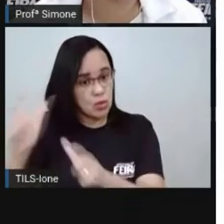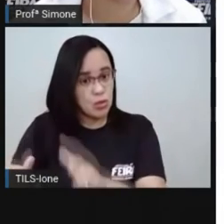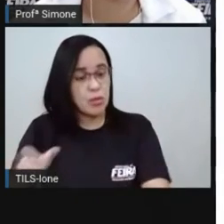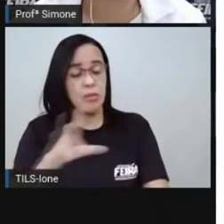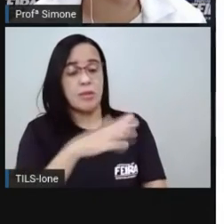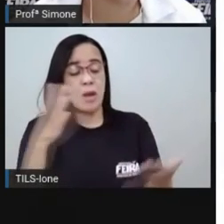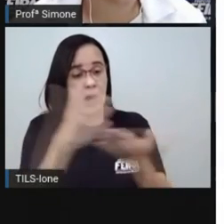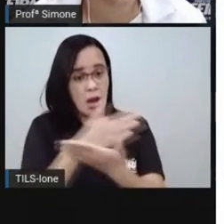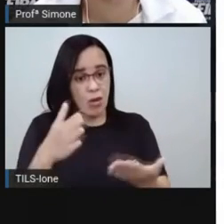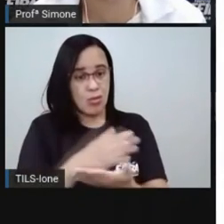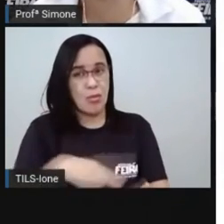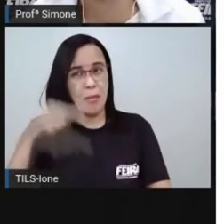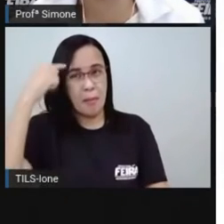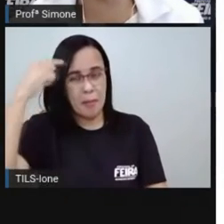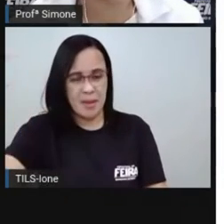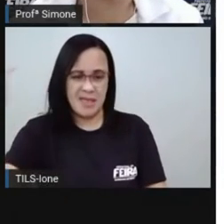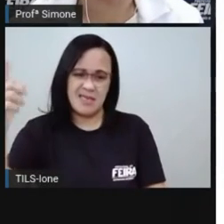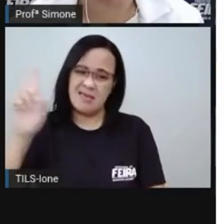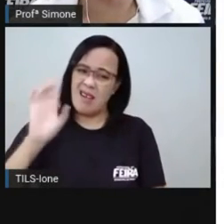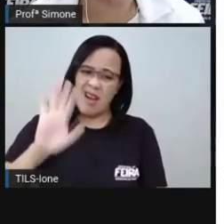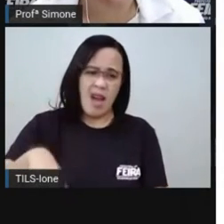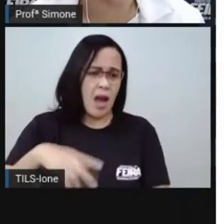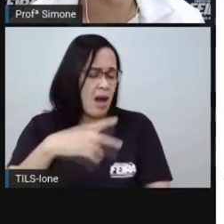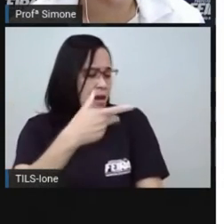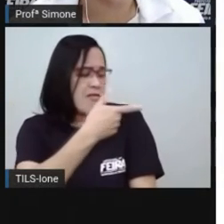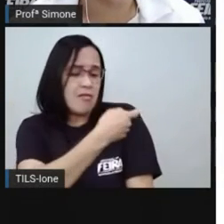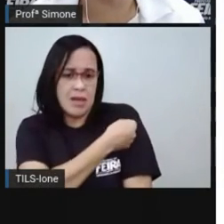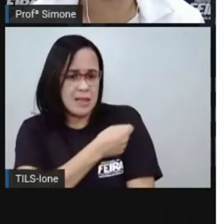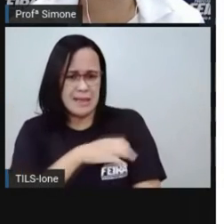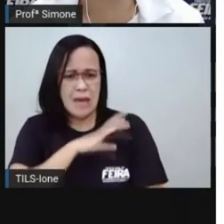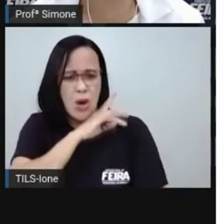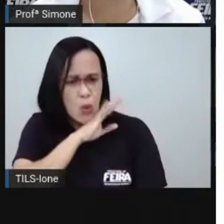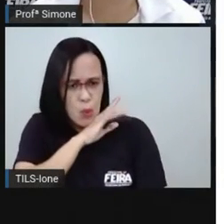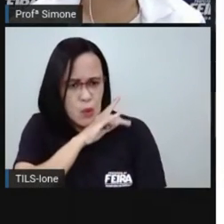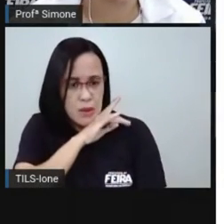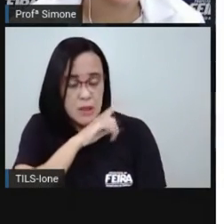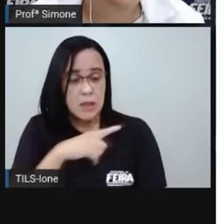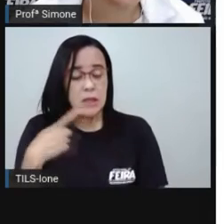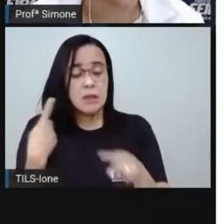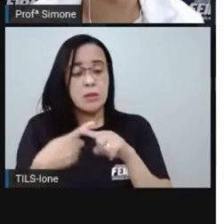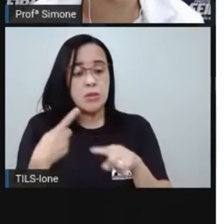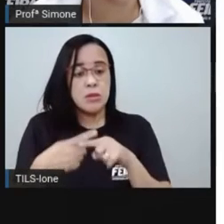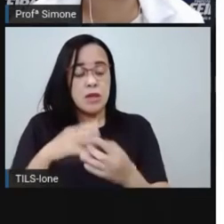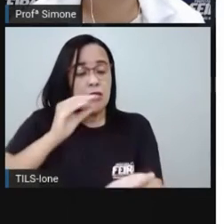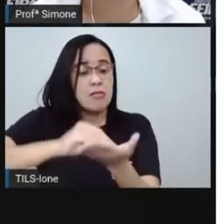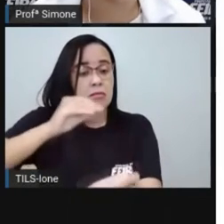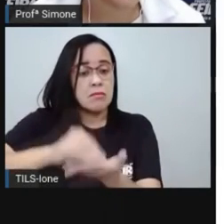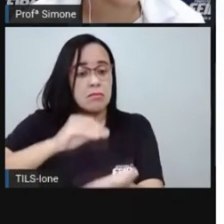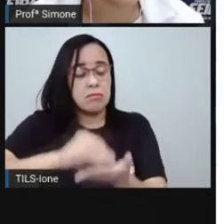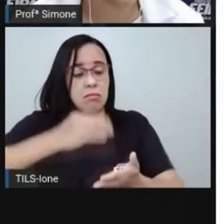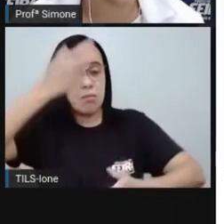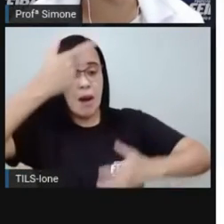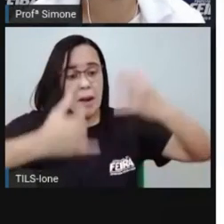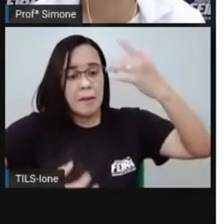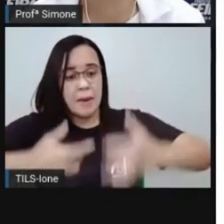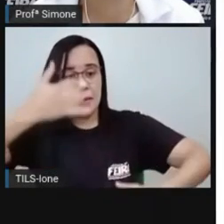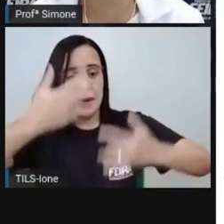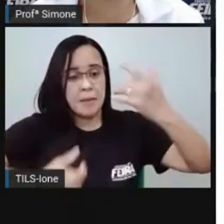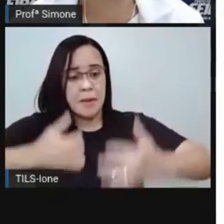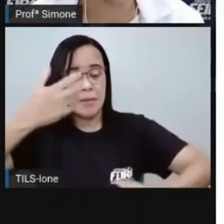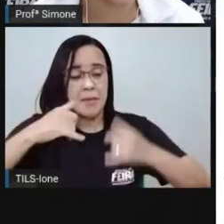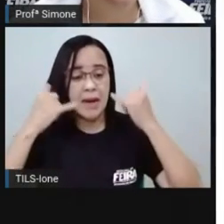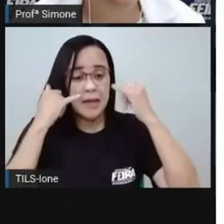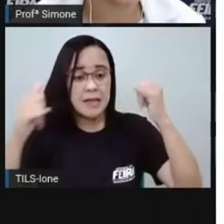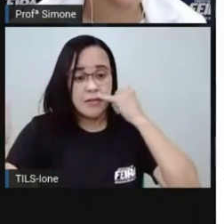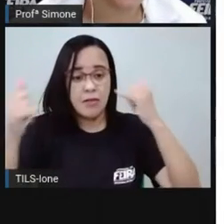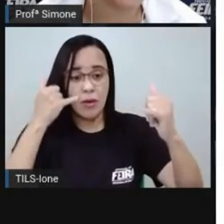vacina salva vidas. O que faltou nesse período da história aqui foi uma explicação de que vacina é para